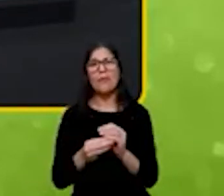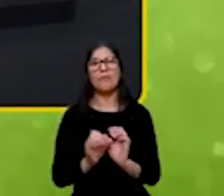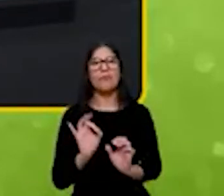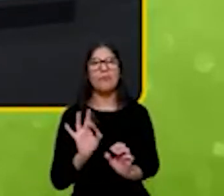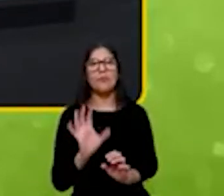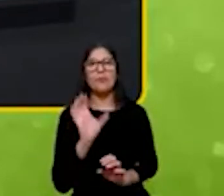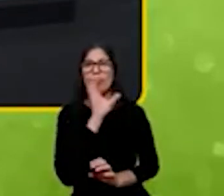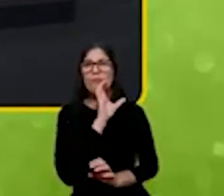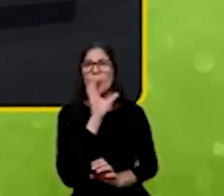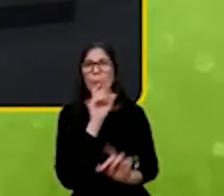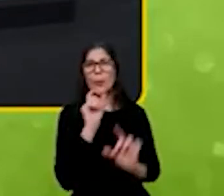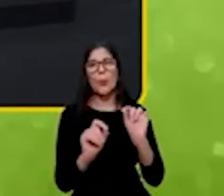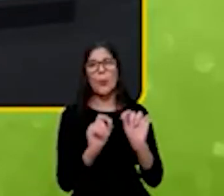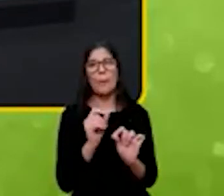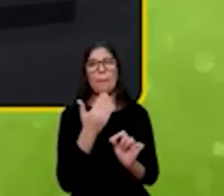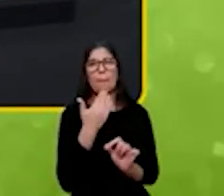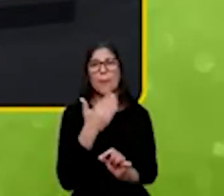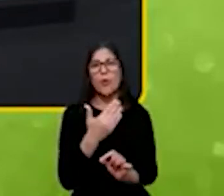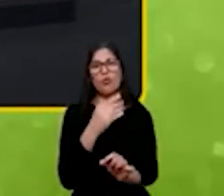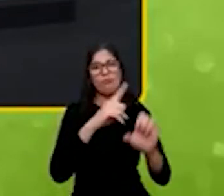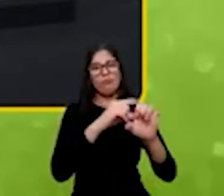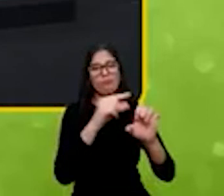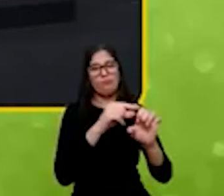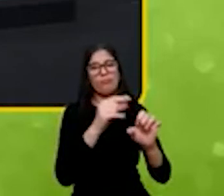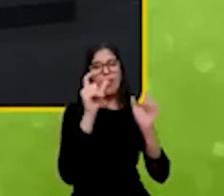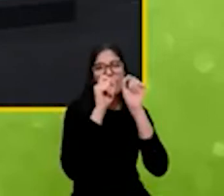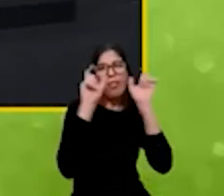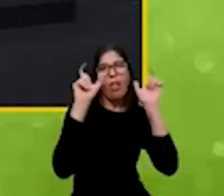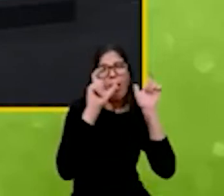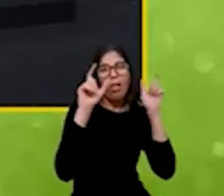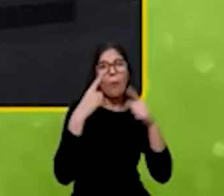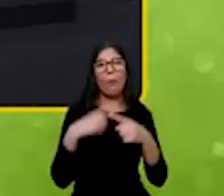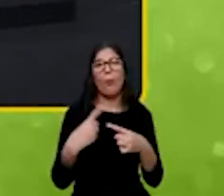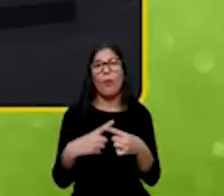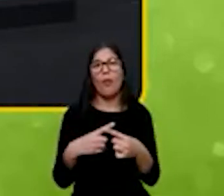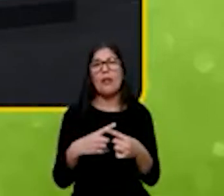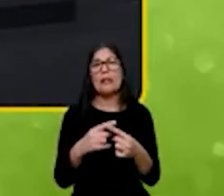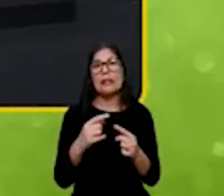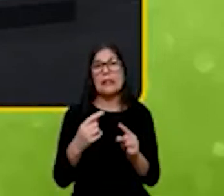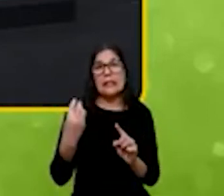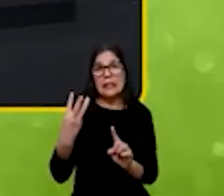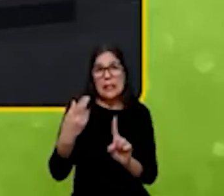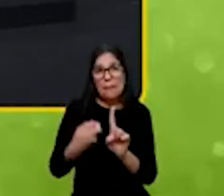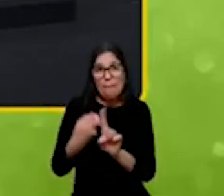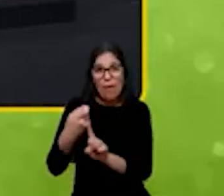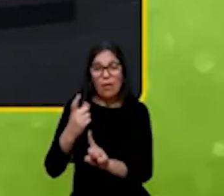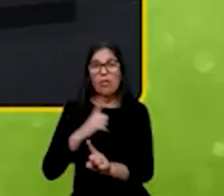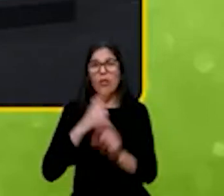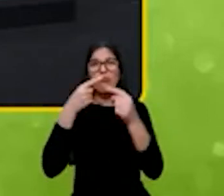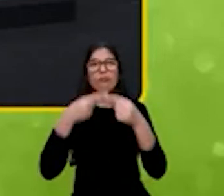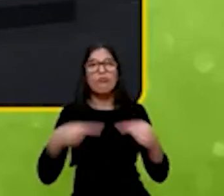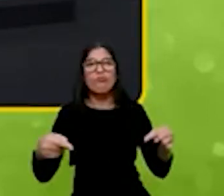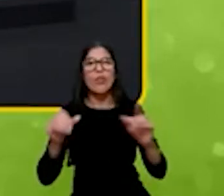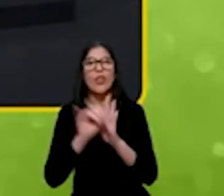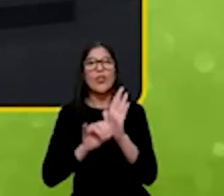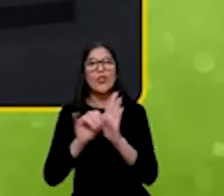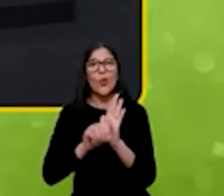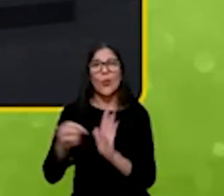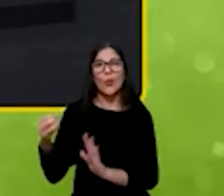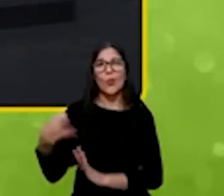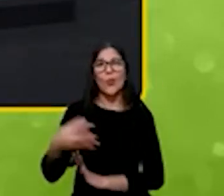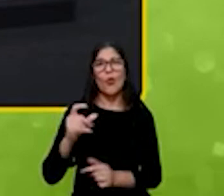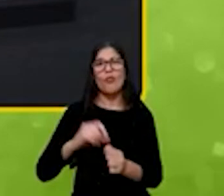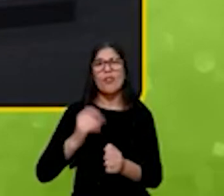pedir para os empreendedores ficarem atentos porque a cada trimestre a gente vai lançar novos editais para acelerar startups